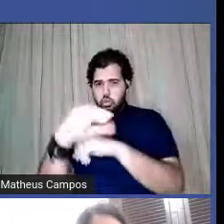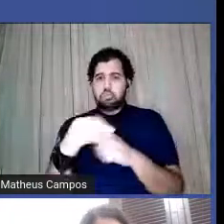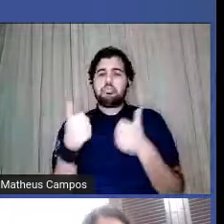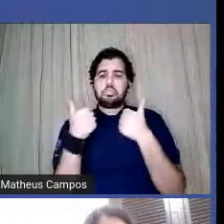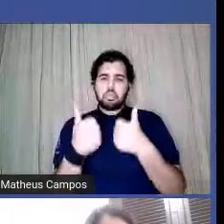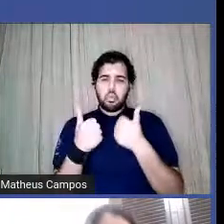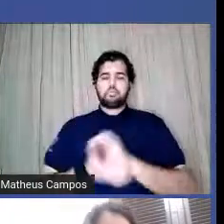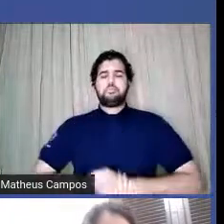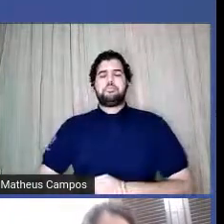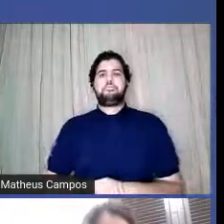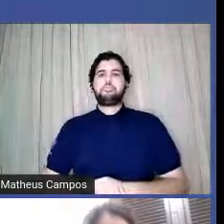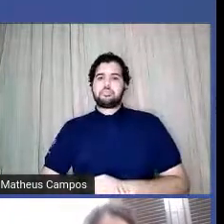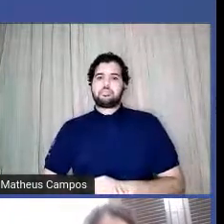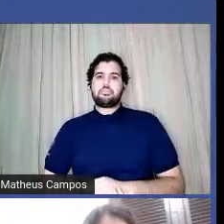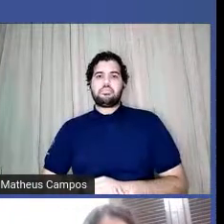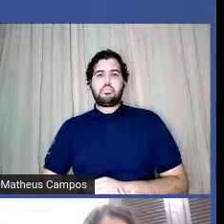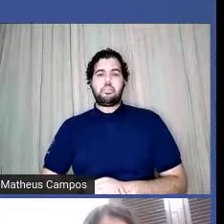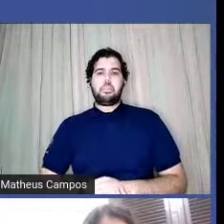então